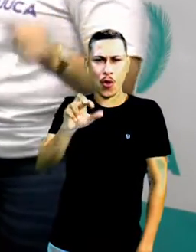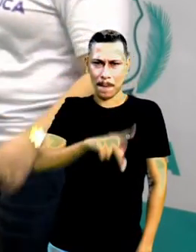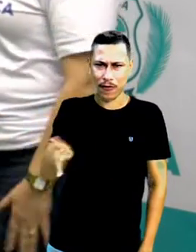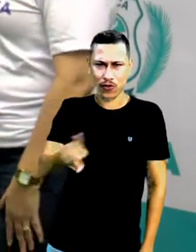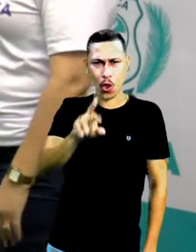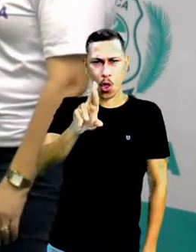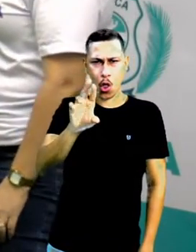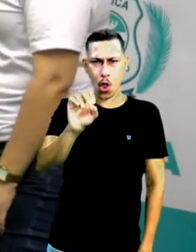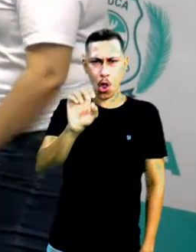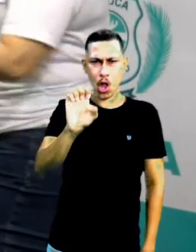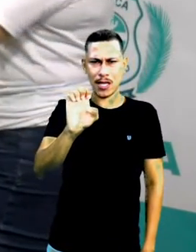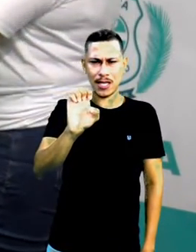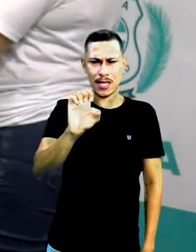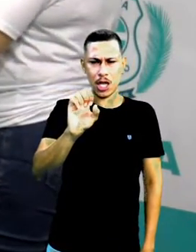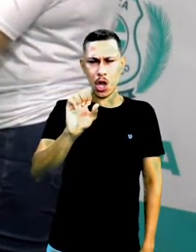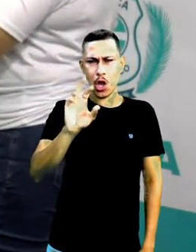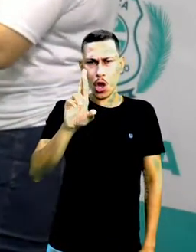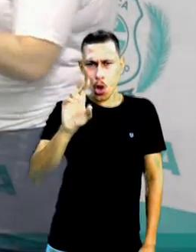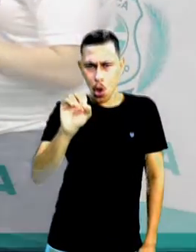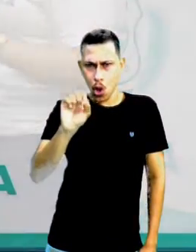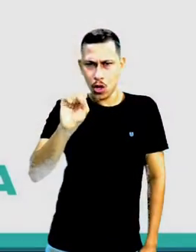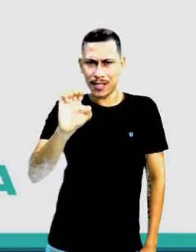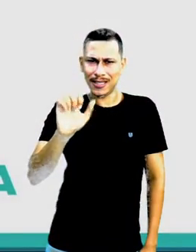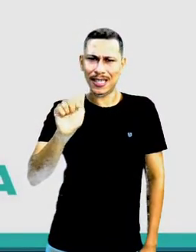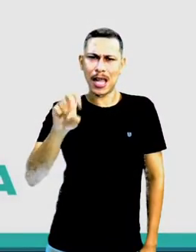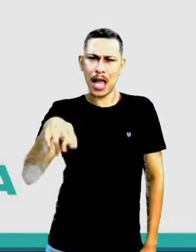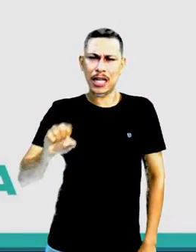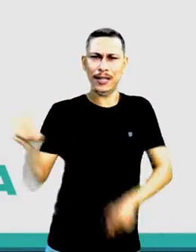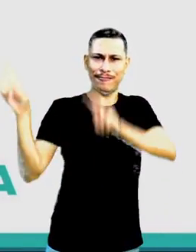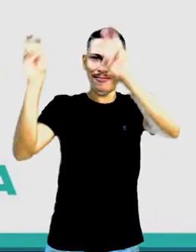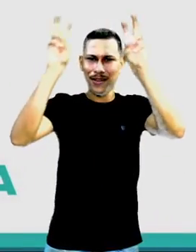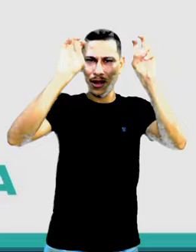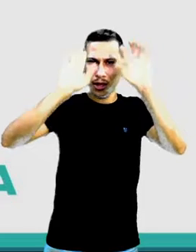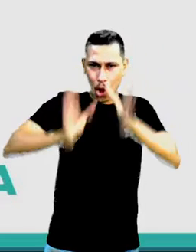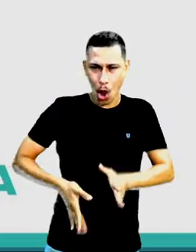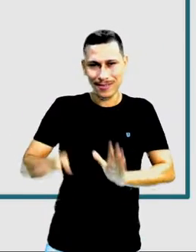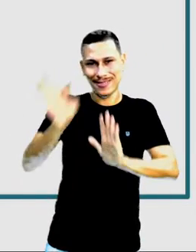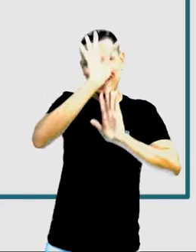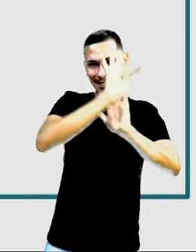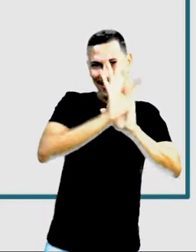A temática da aula de hoje, textos normativos legais.